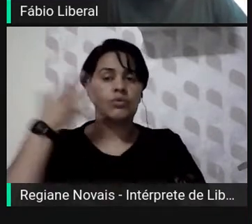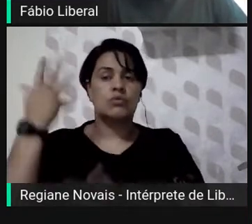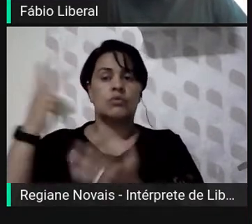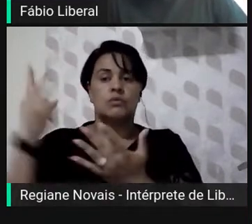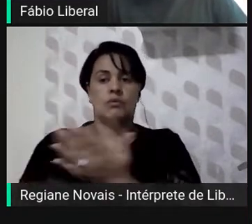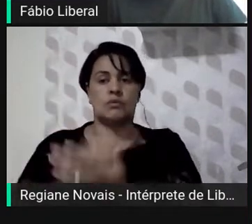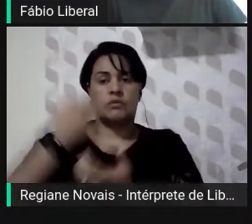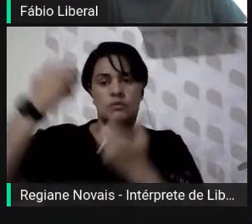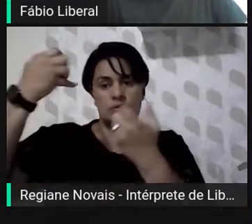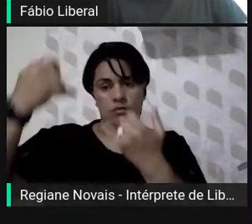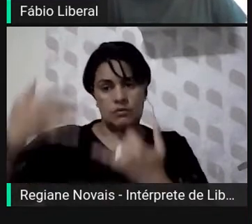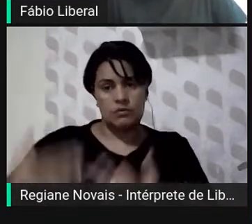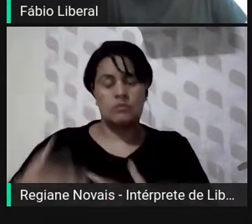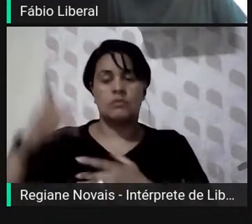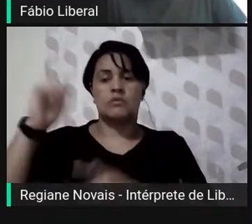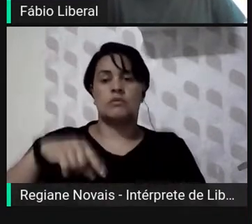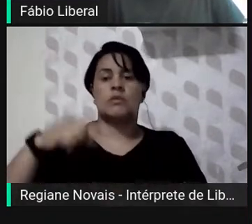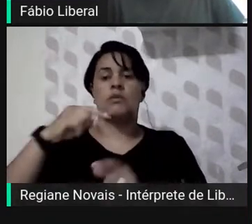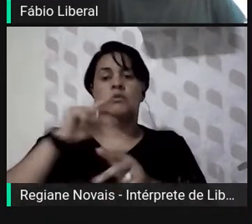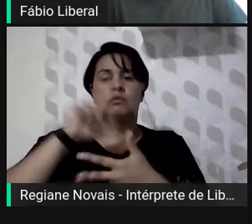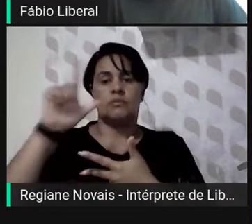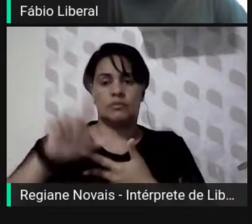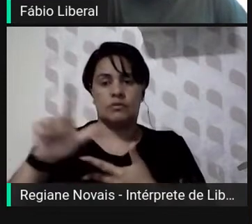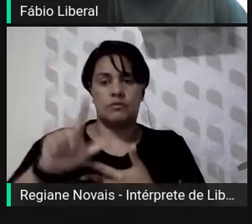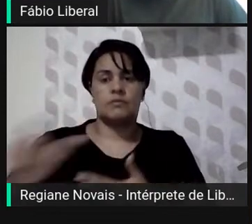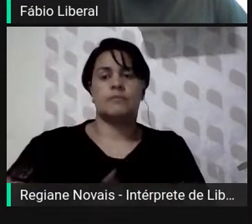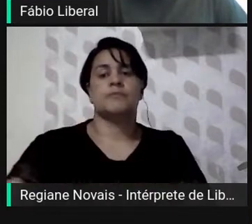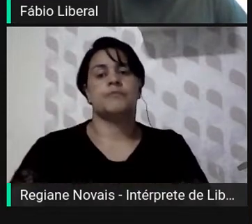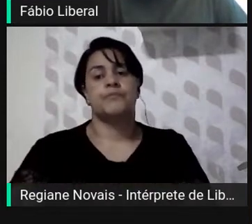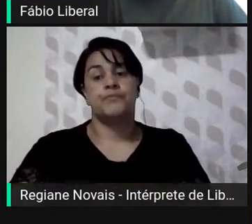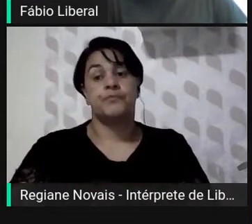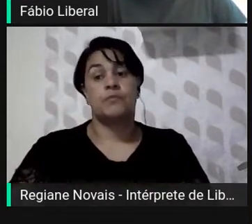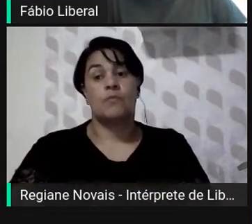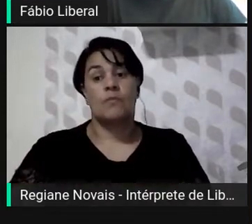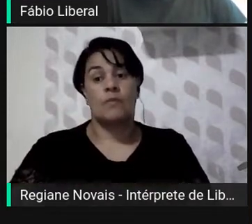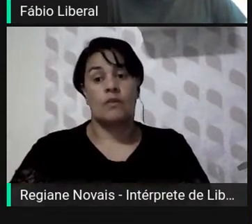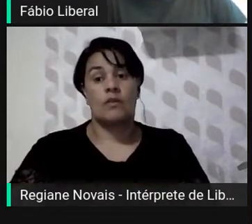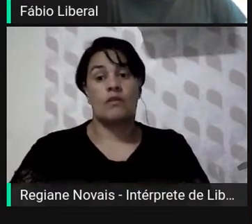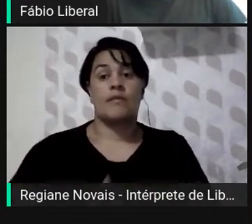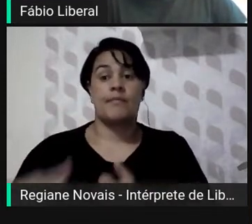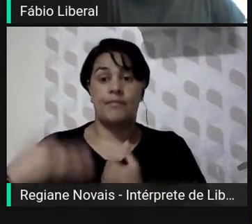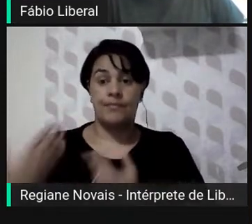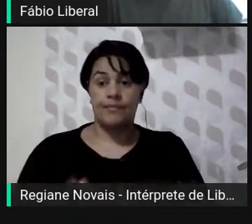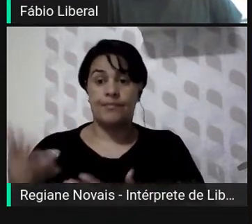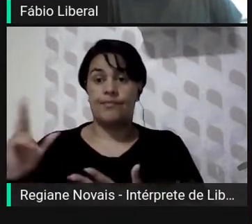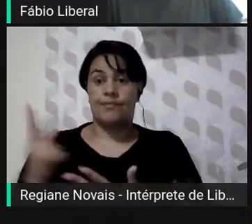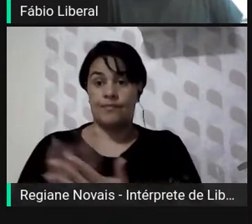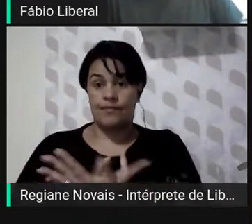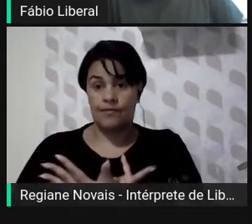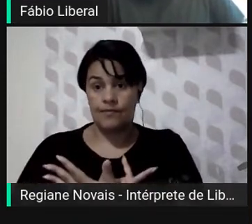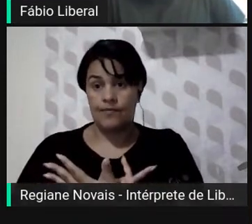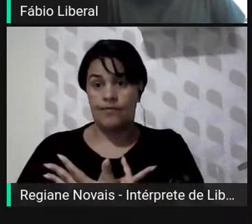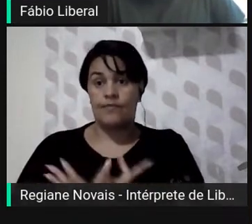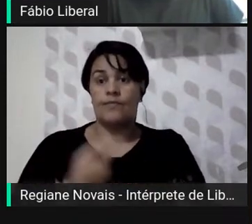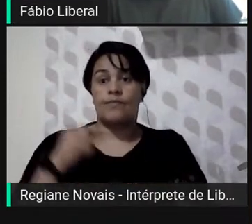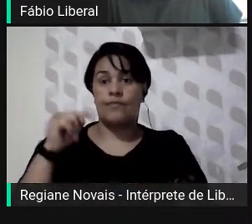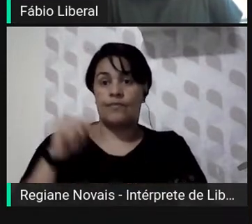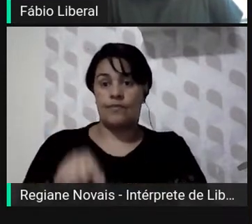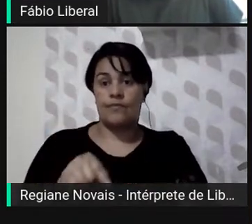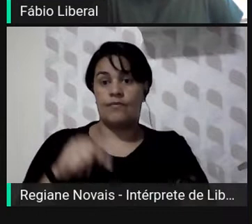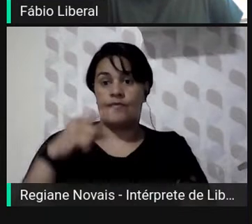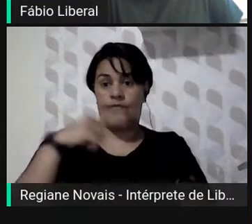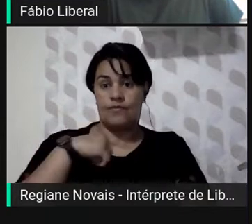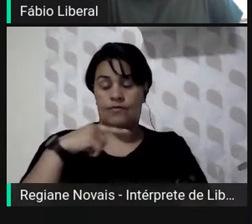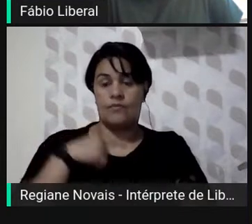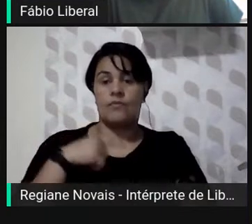do exercício do poder legislativo. Toda essa informação apresentada na sessão plenária gera a produção de uma ata que é